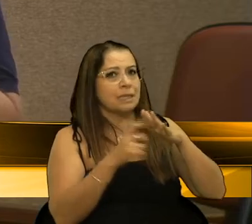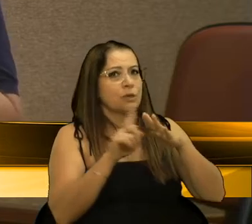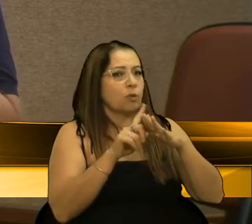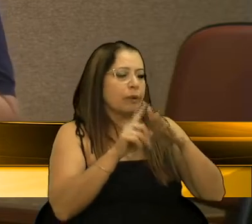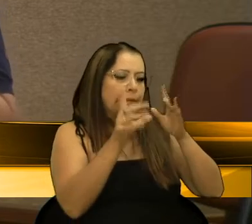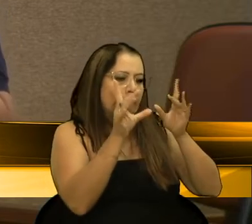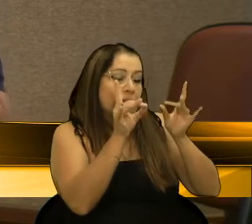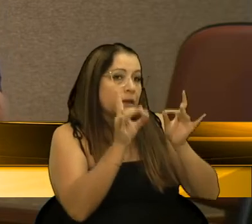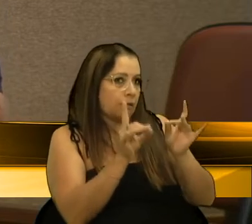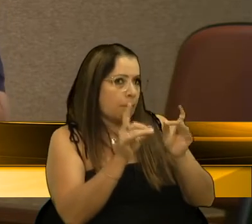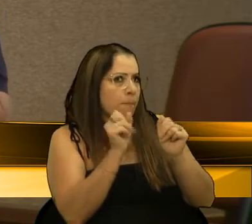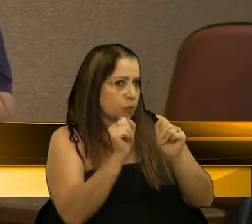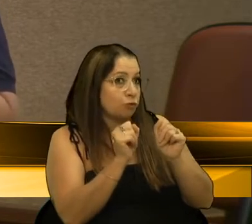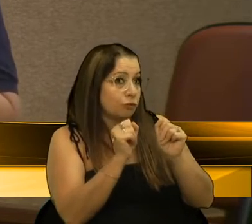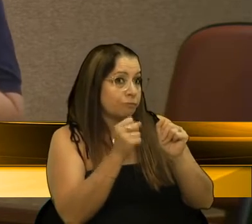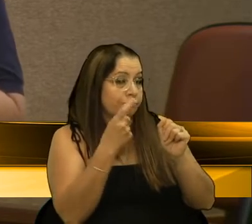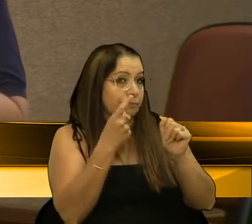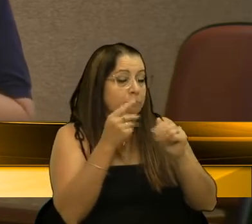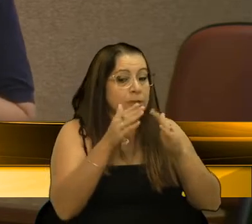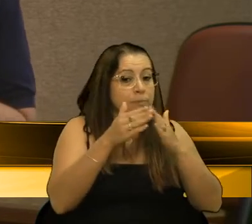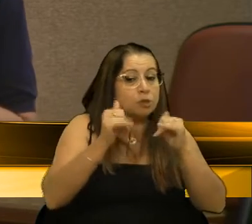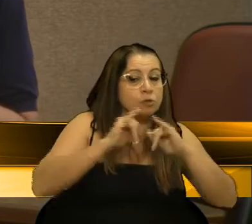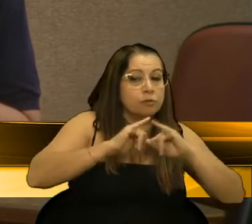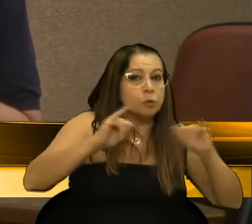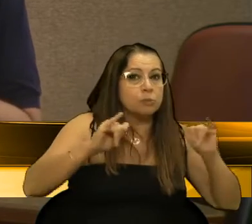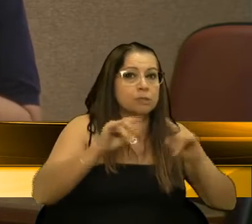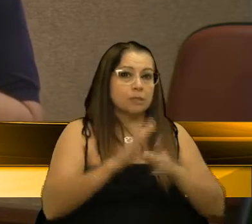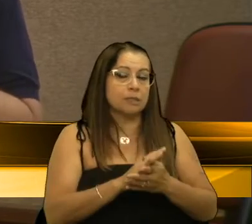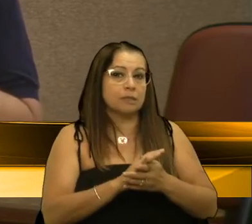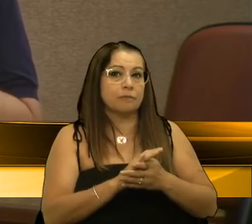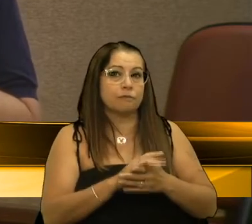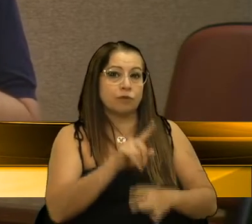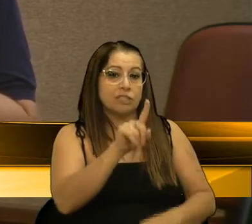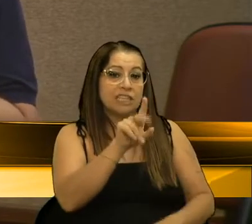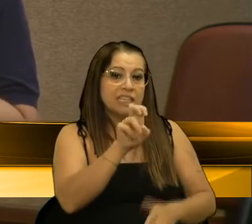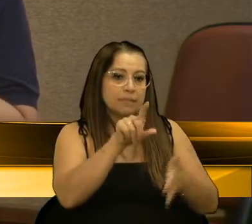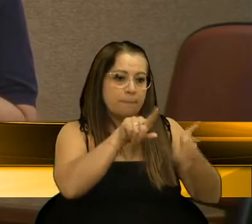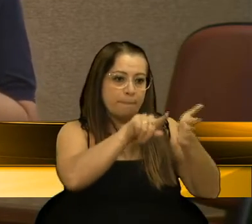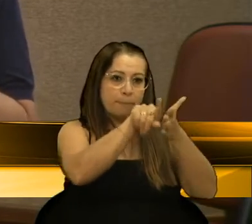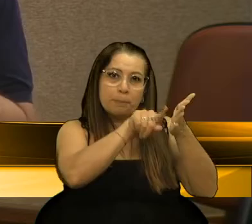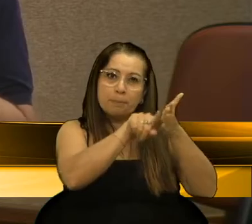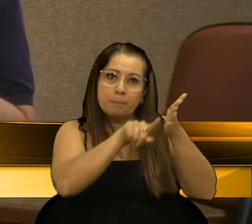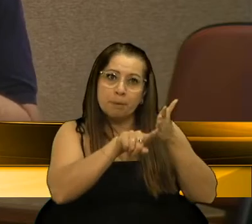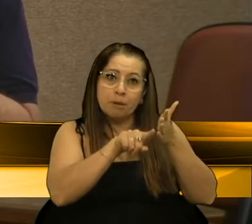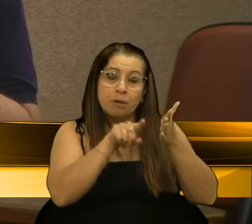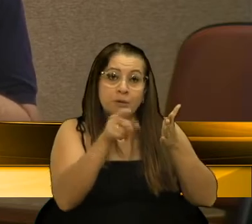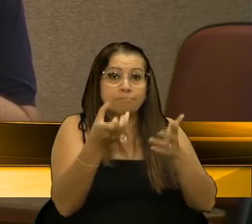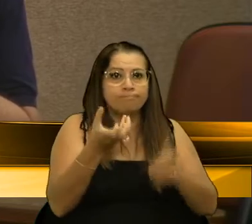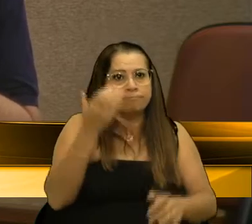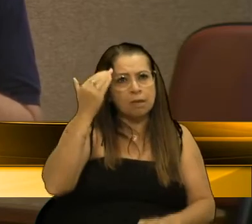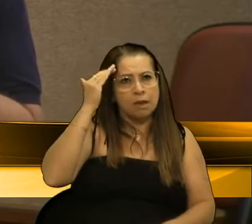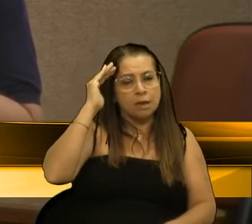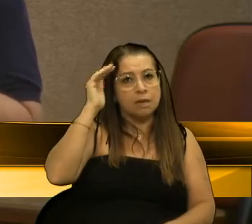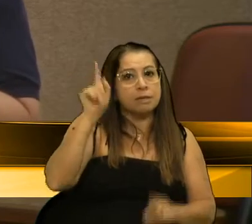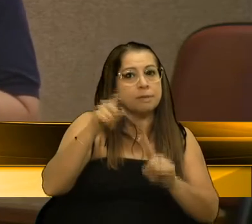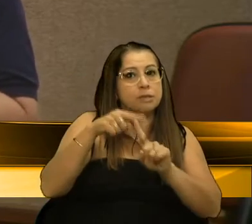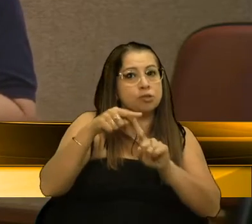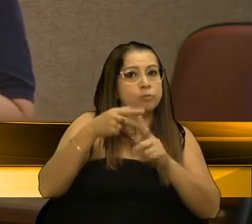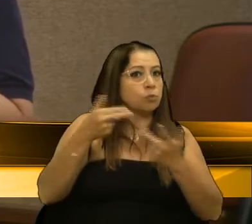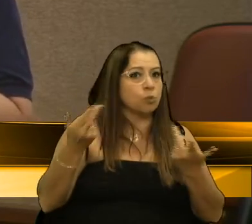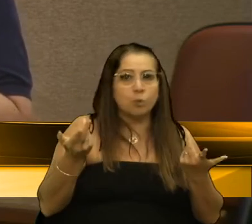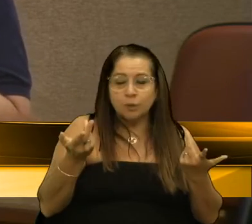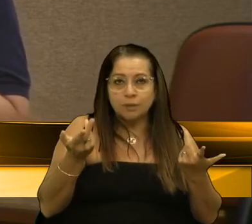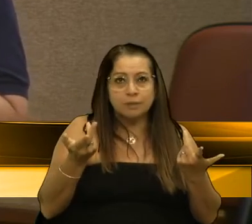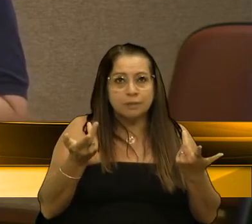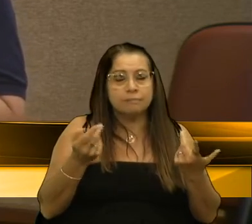melindres, mas eu poderia ter entrado, mas eu pedi de informação e ainda foram 15 questões. Eu queria entender também esse tipo de coisa. Então, acho que